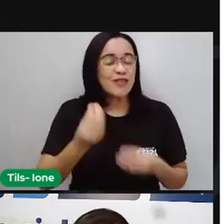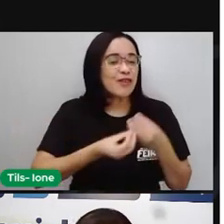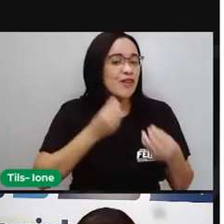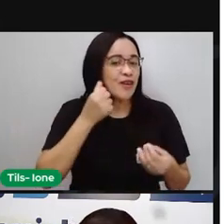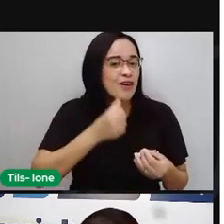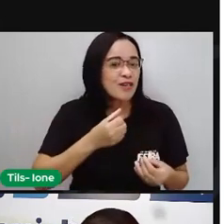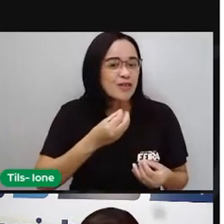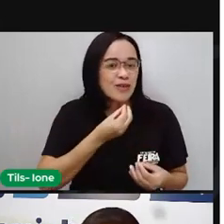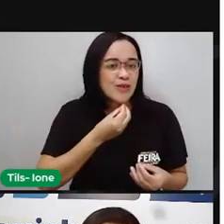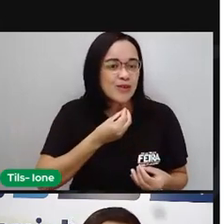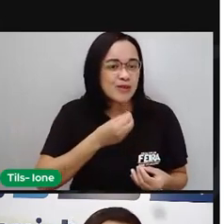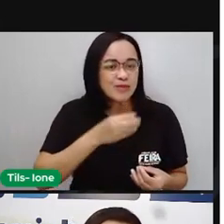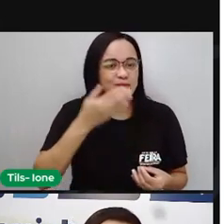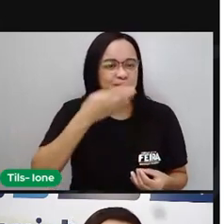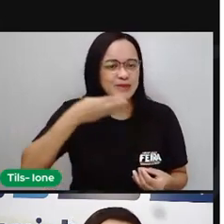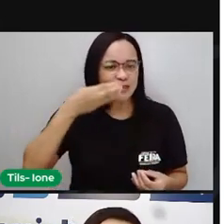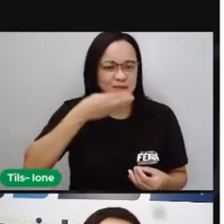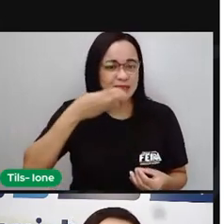Irá Rodrigues.